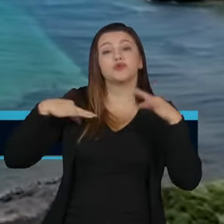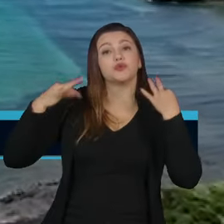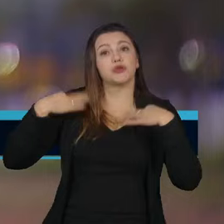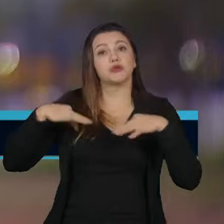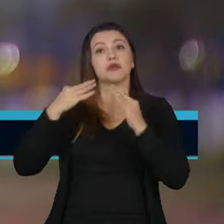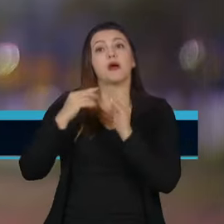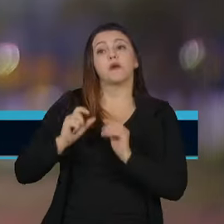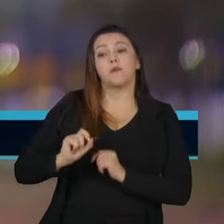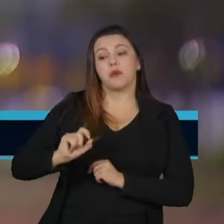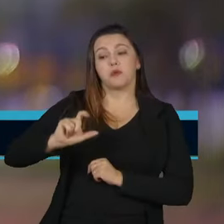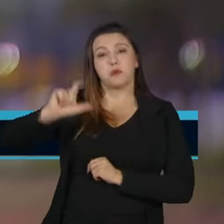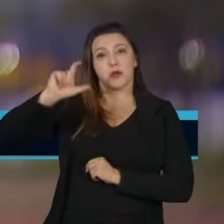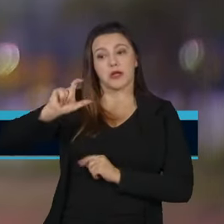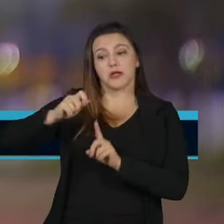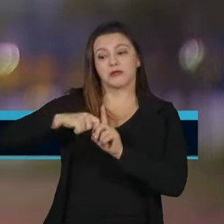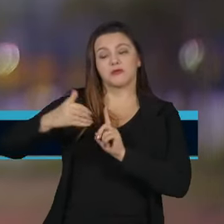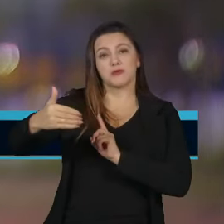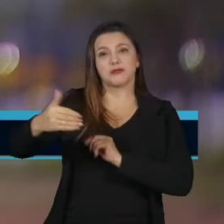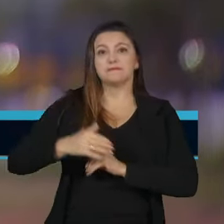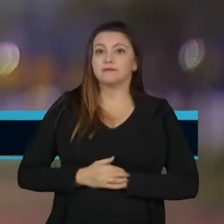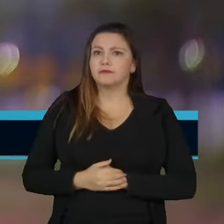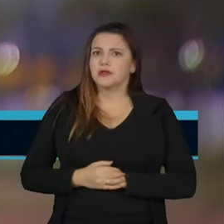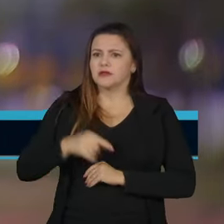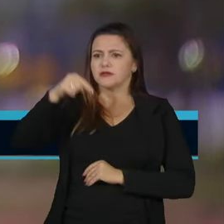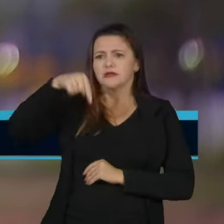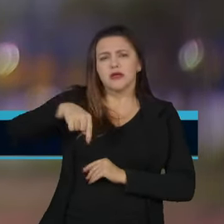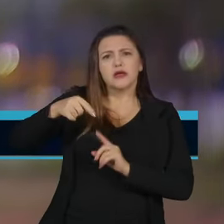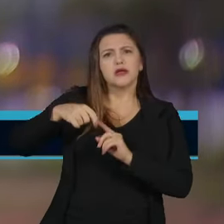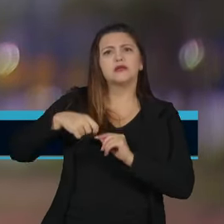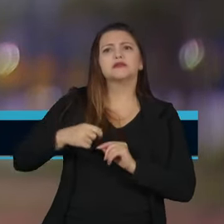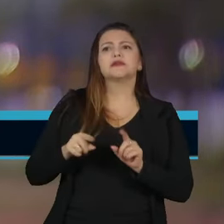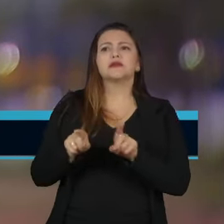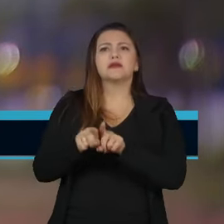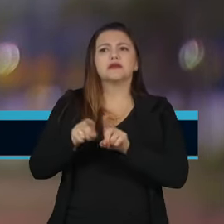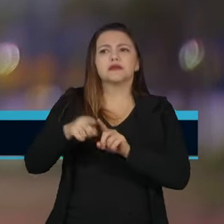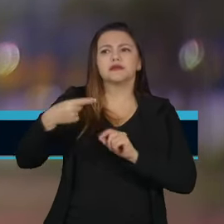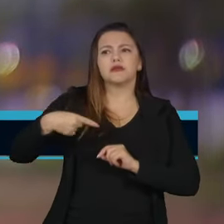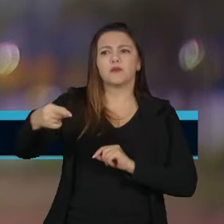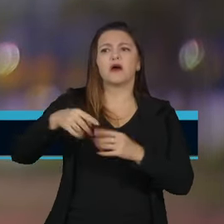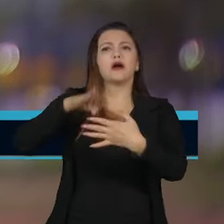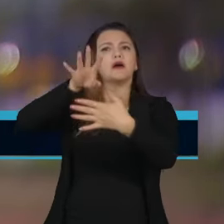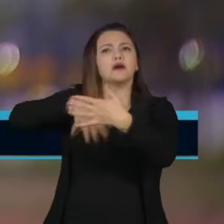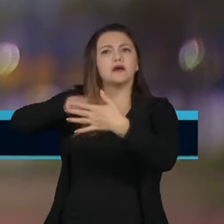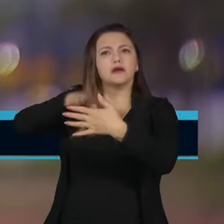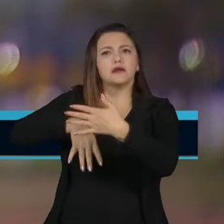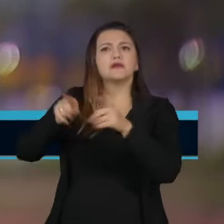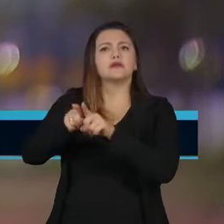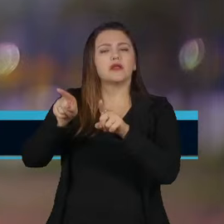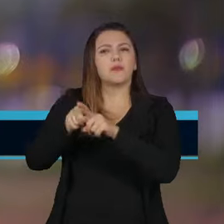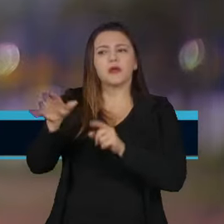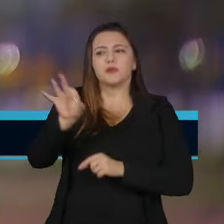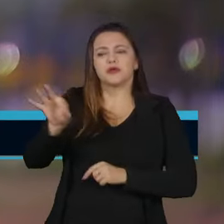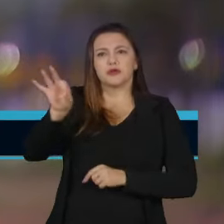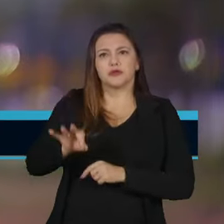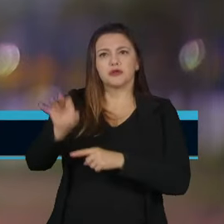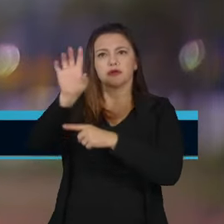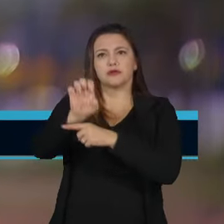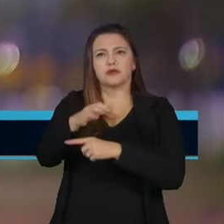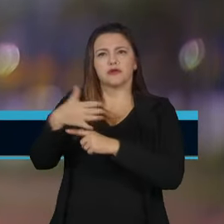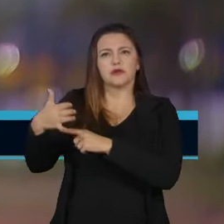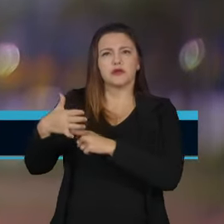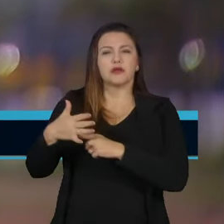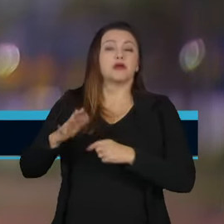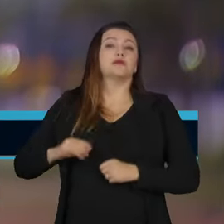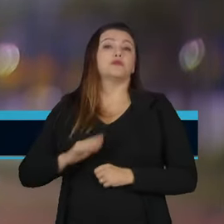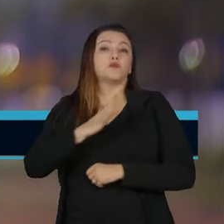meses. Mas episódios como o desta semana em Barcelona revelam outra face de parte da população europeia, a xenofóbica.